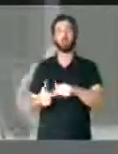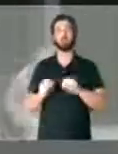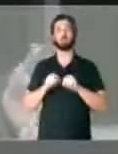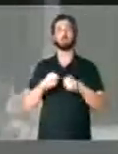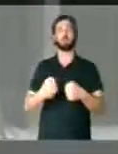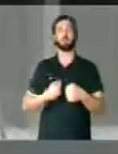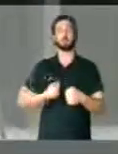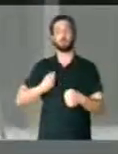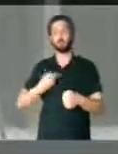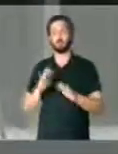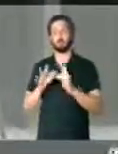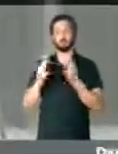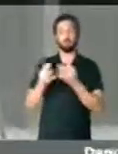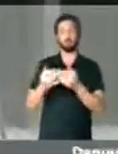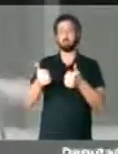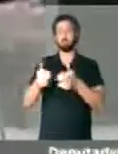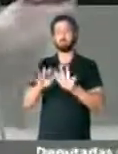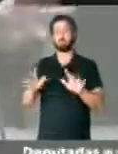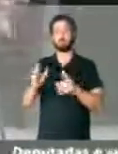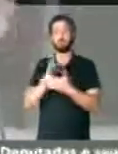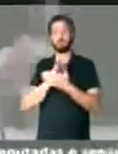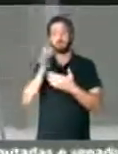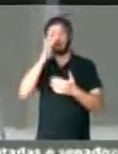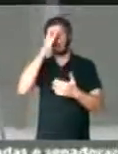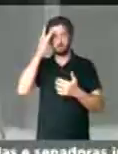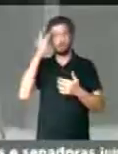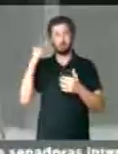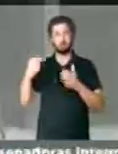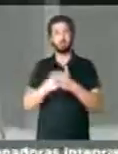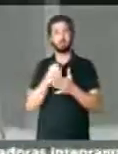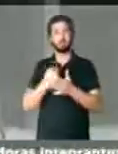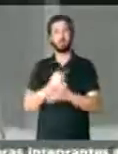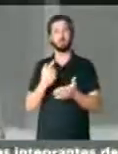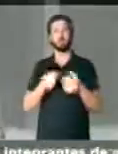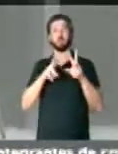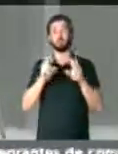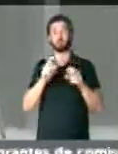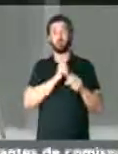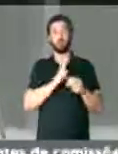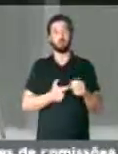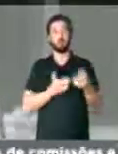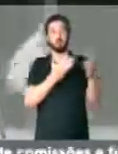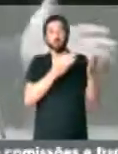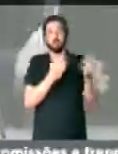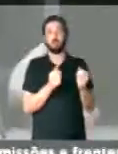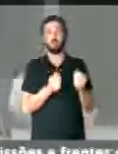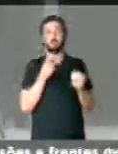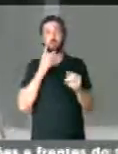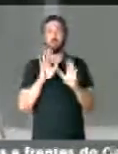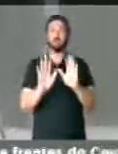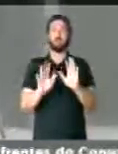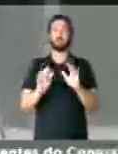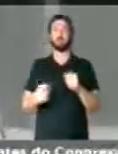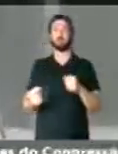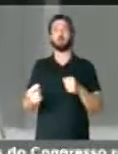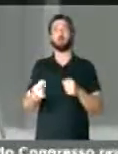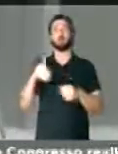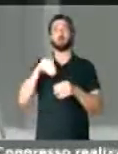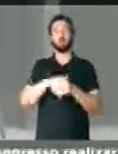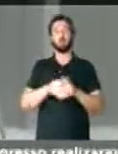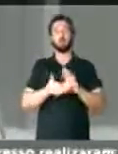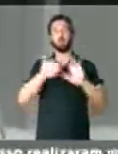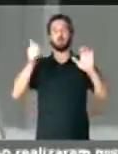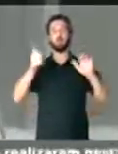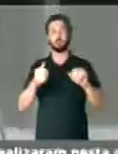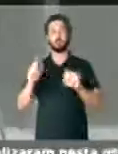defensor da vida e da família. E algumas pessoas começaram a me perguntar com relação a esse governo, porque disse, bom, votamos pelo impeachment para